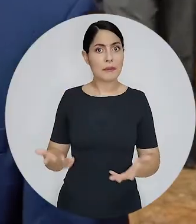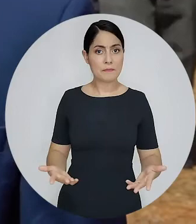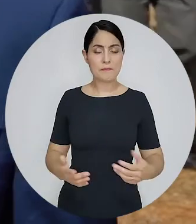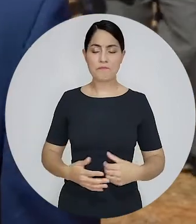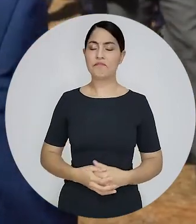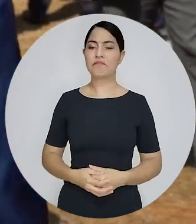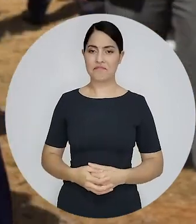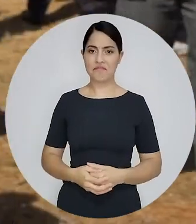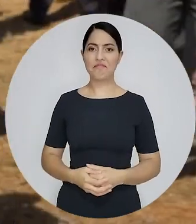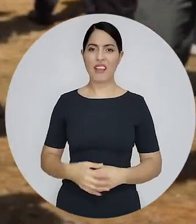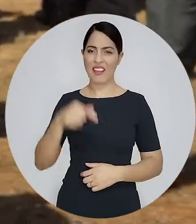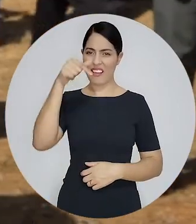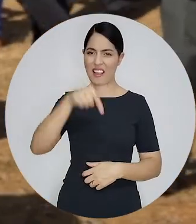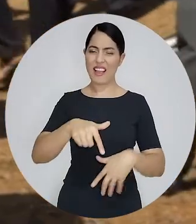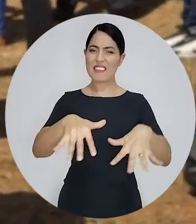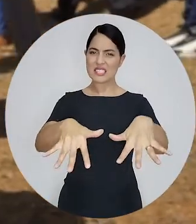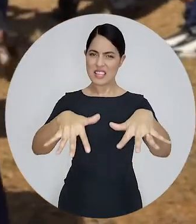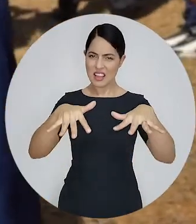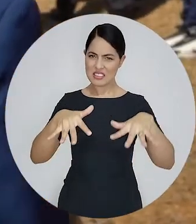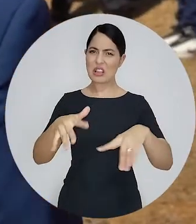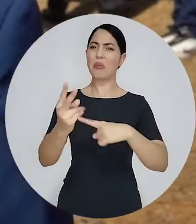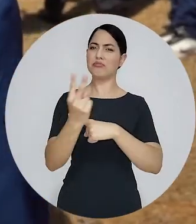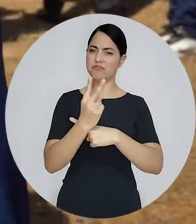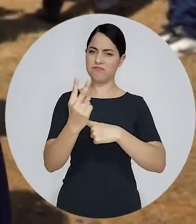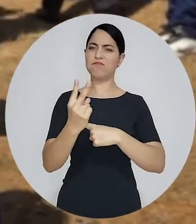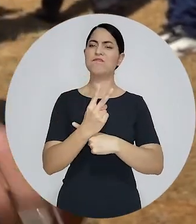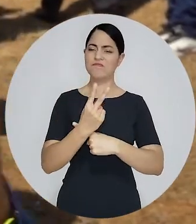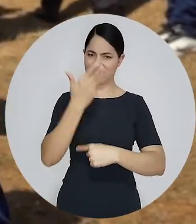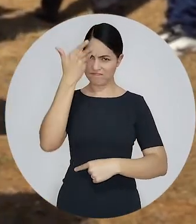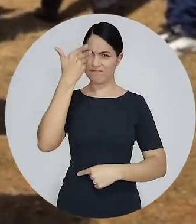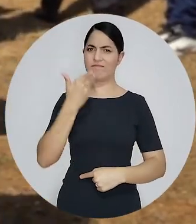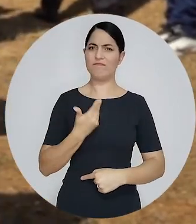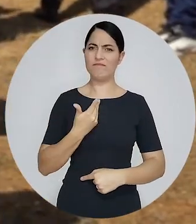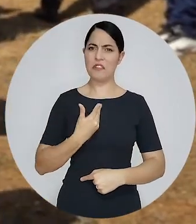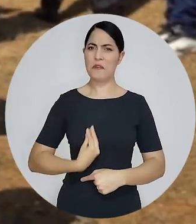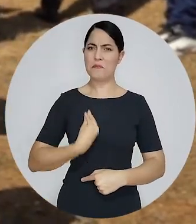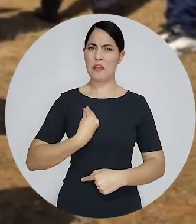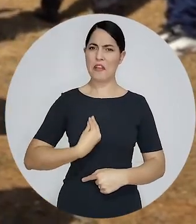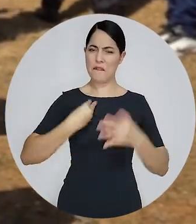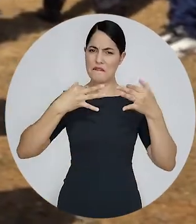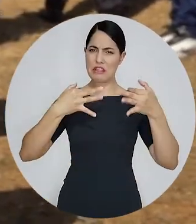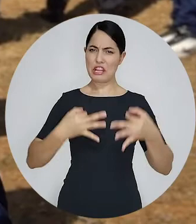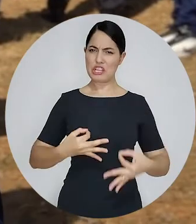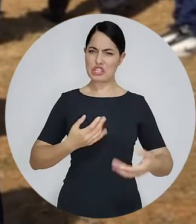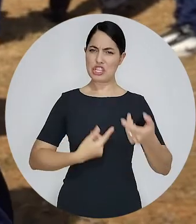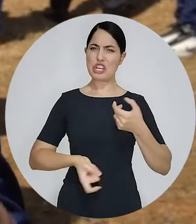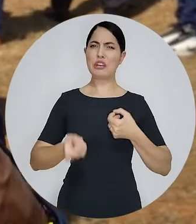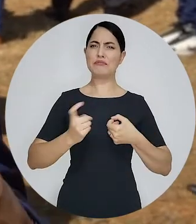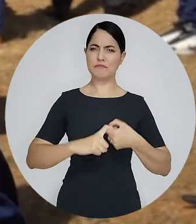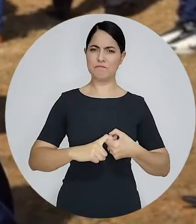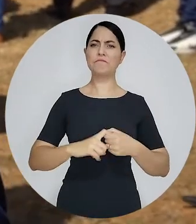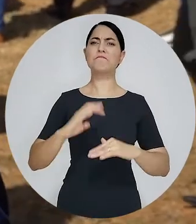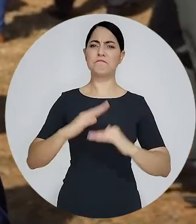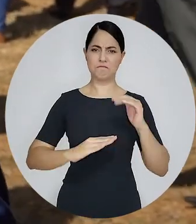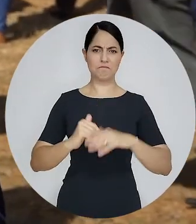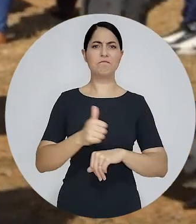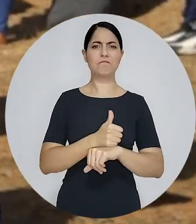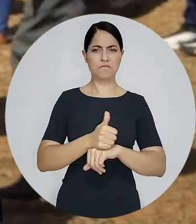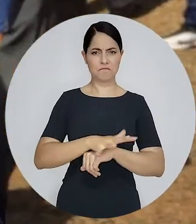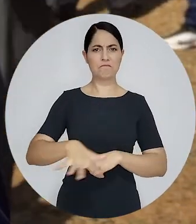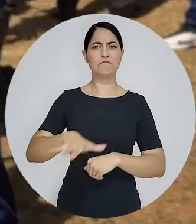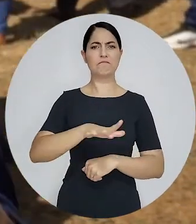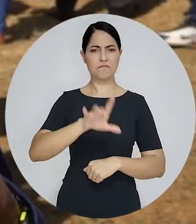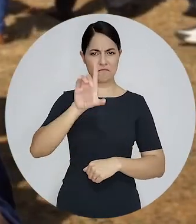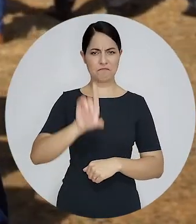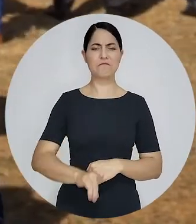Esse ato solene aqui representa para mim a volta da minha dignidade como pessoa e como profissional do direito.